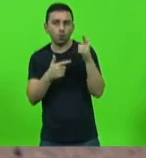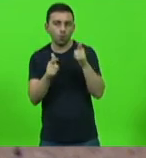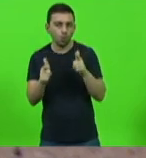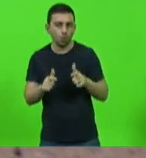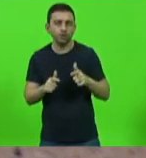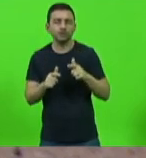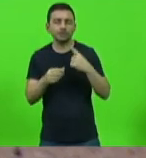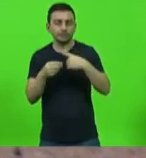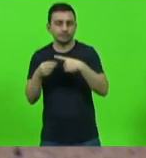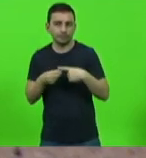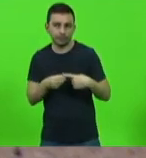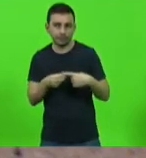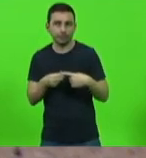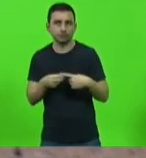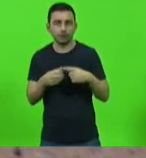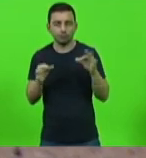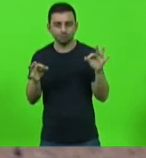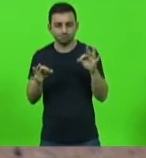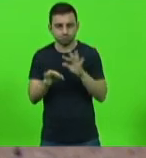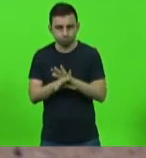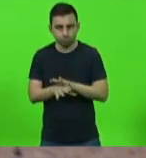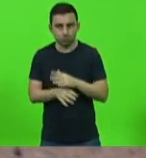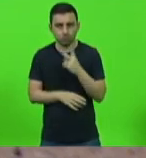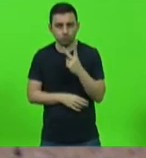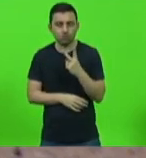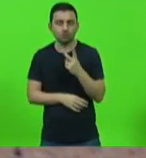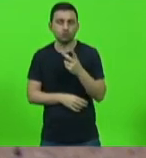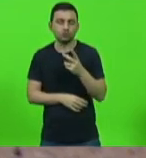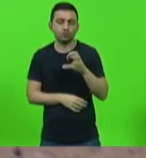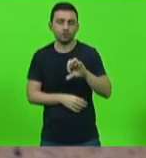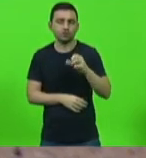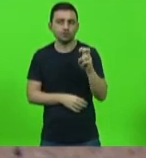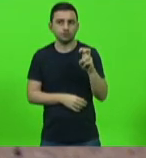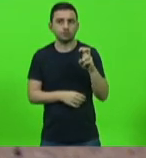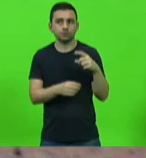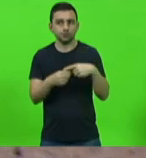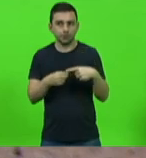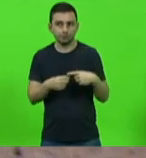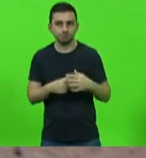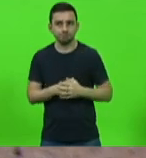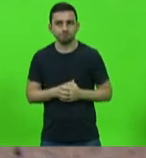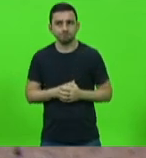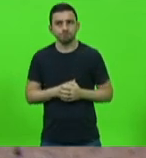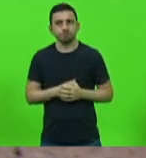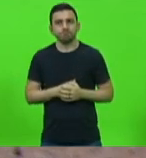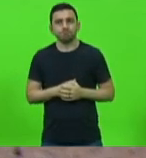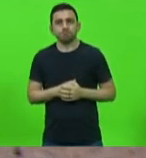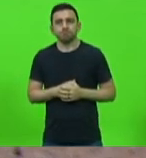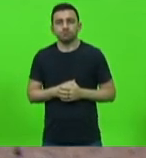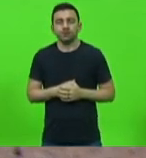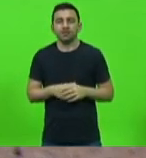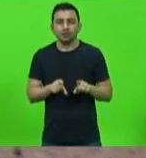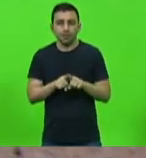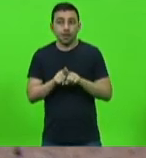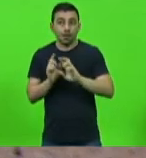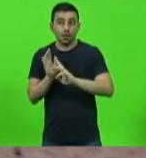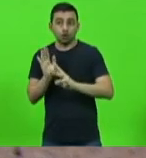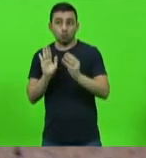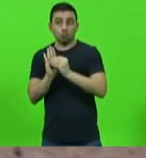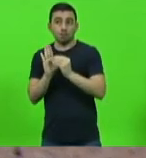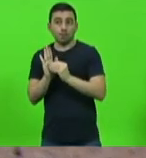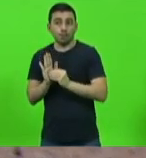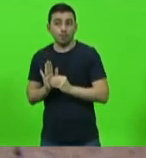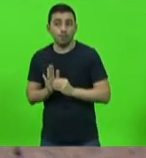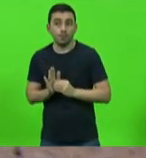completando aí os 295 municípios ainda nesse relatório senhores deputados nós trazemos